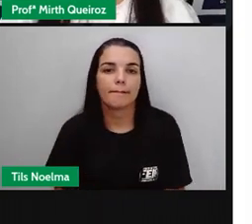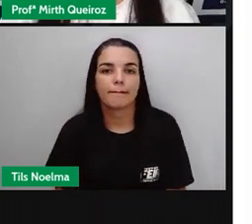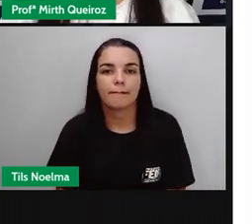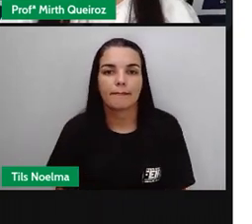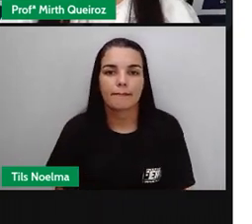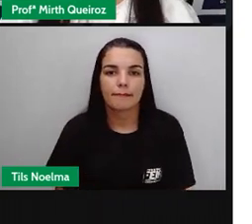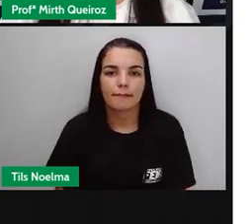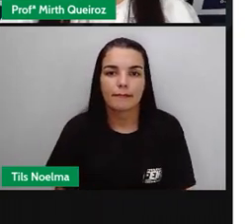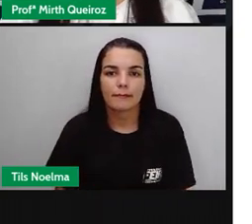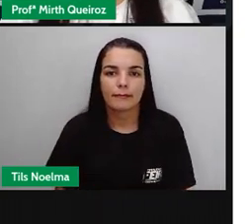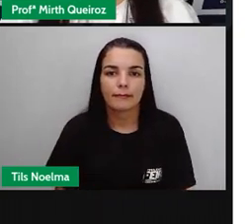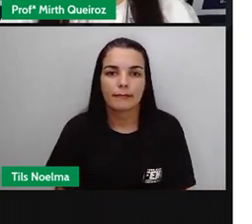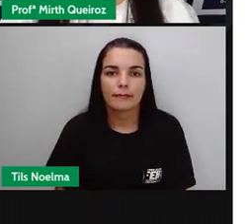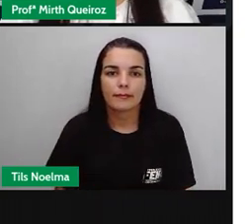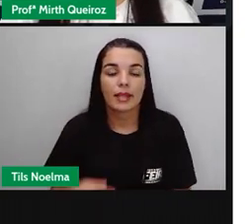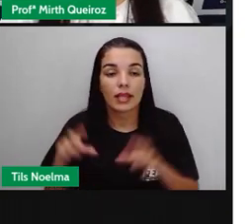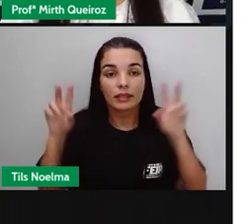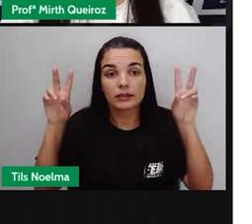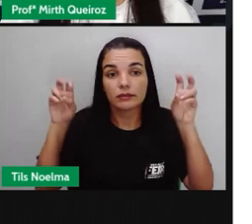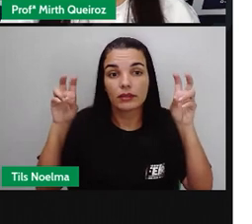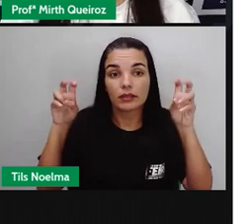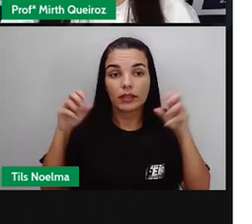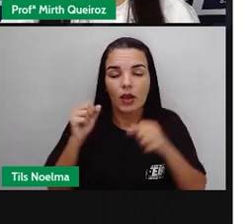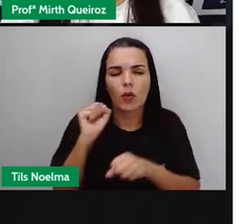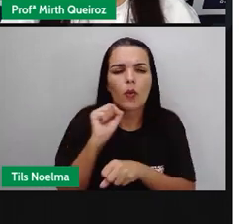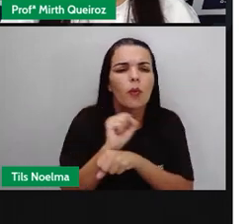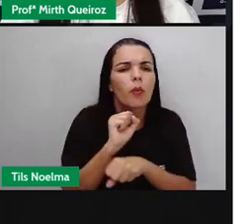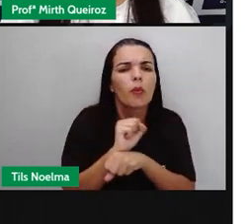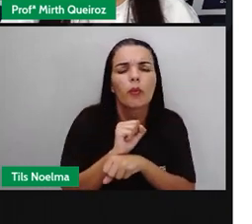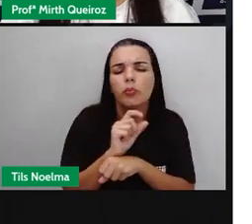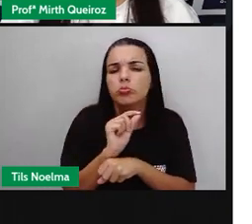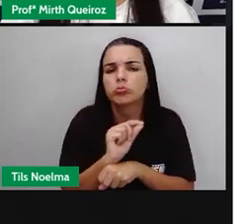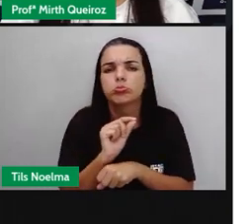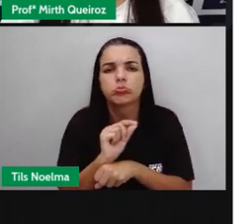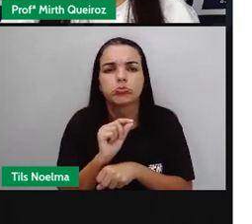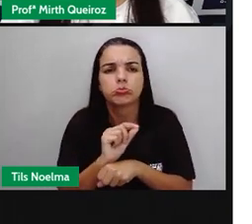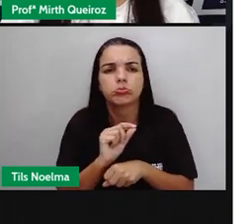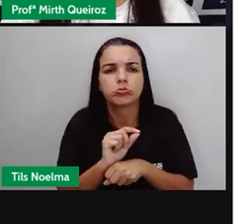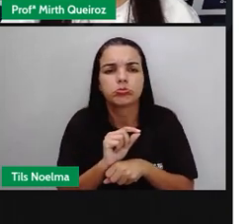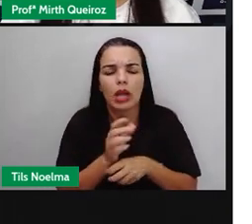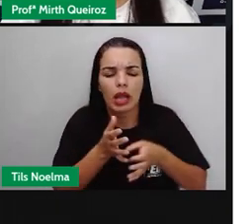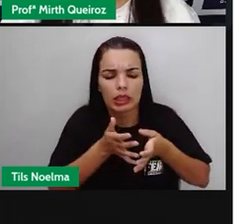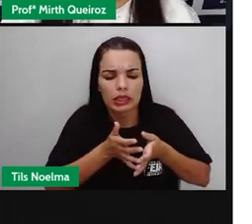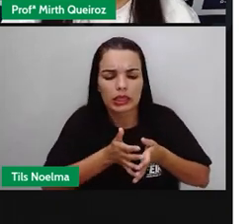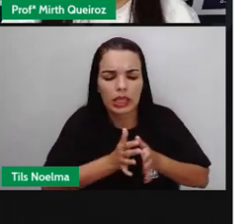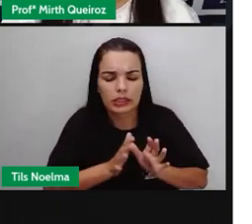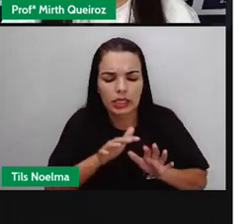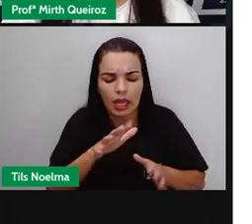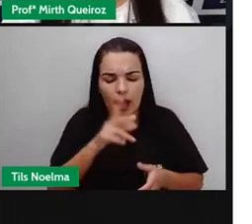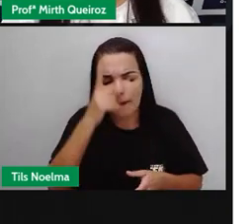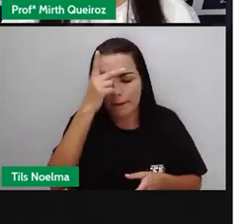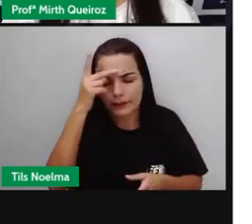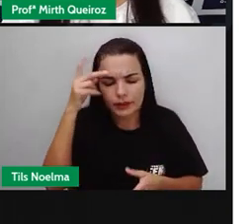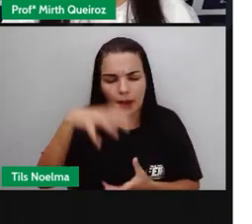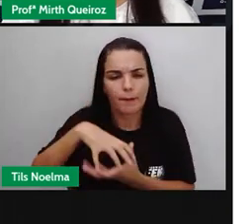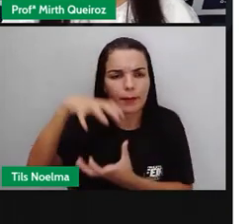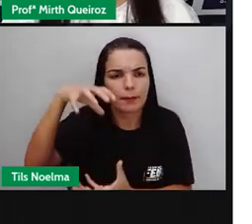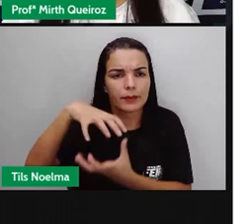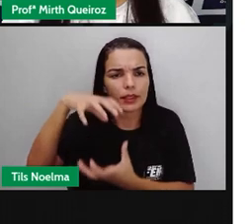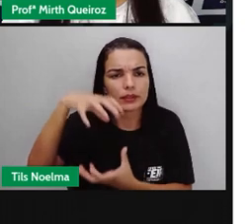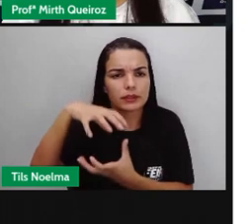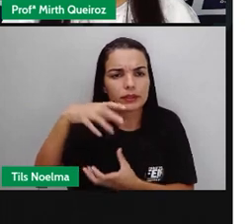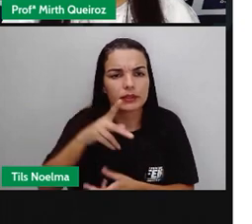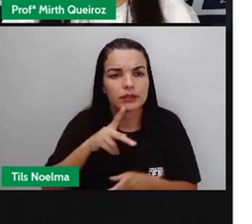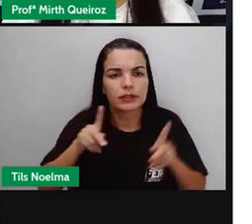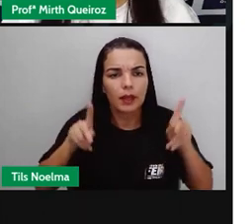Onde se tem uma pesquisa sobre a expectativa de vida ao nascer da população idosa. Foi feita aí